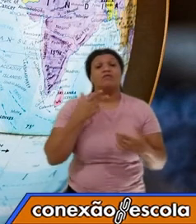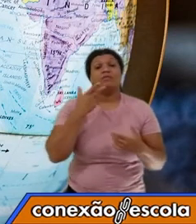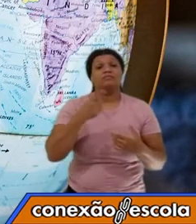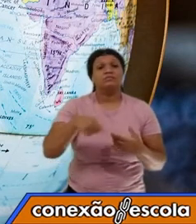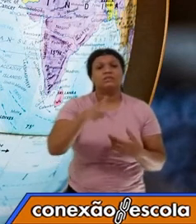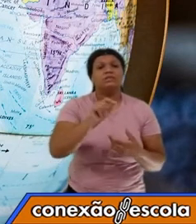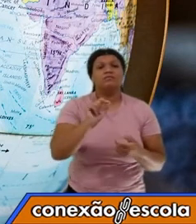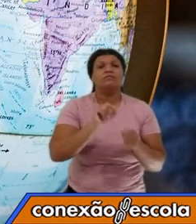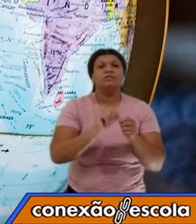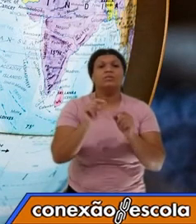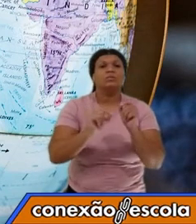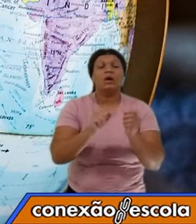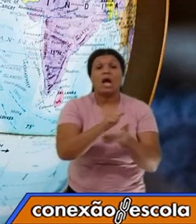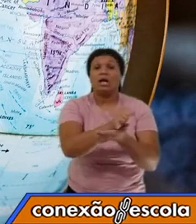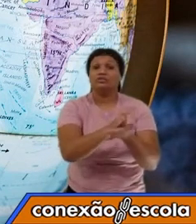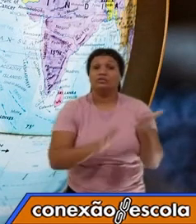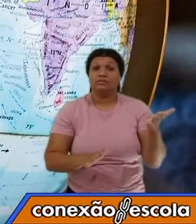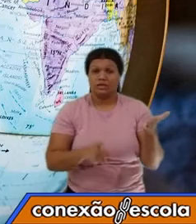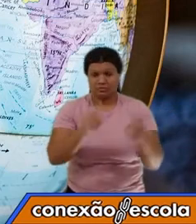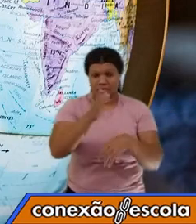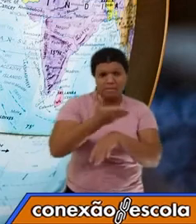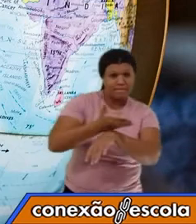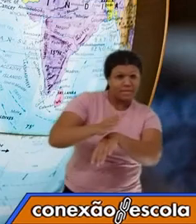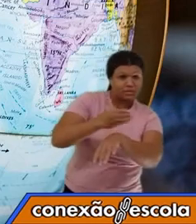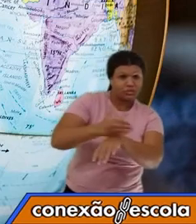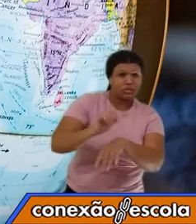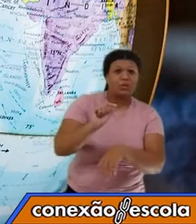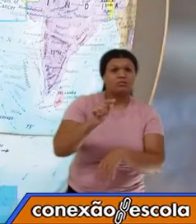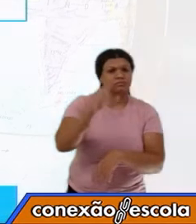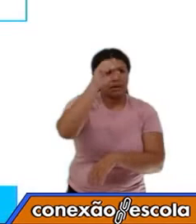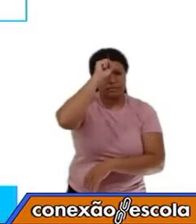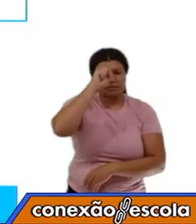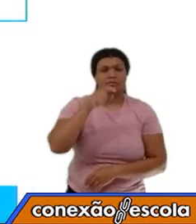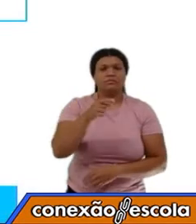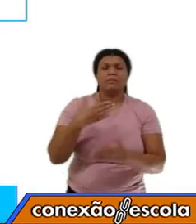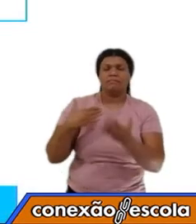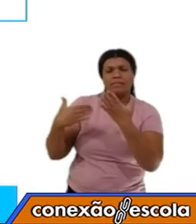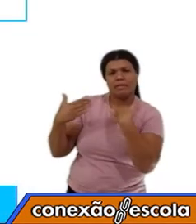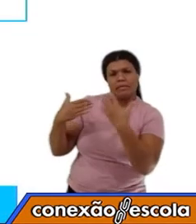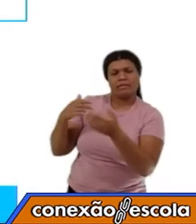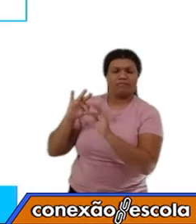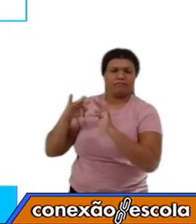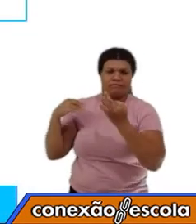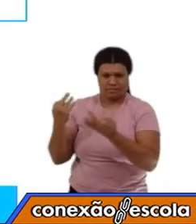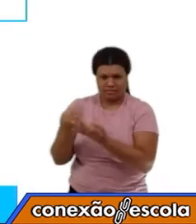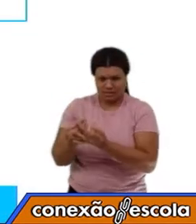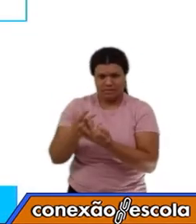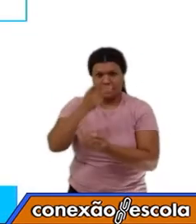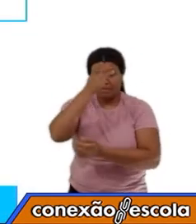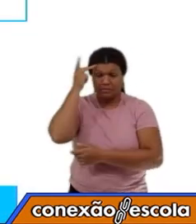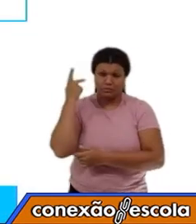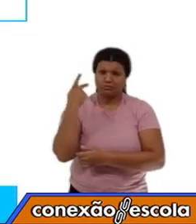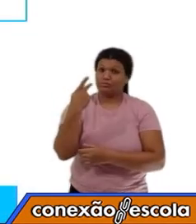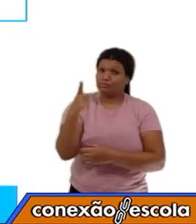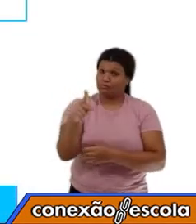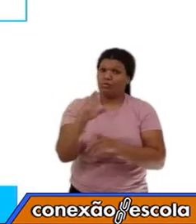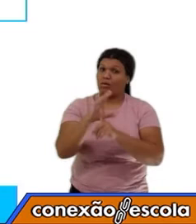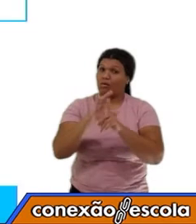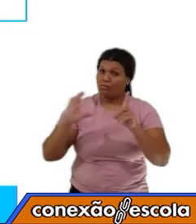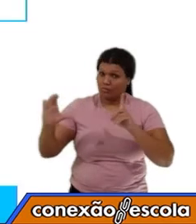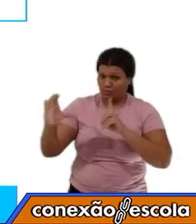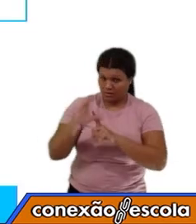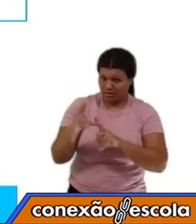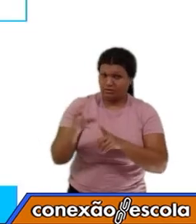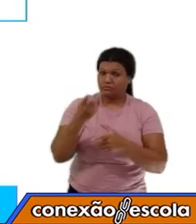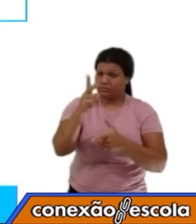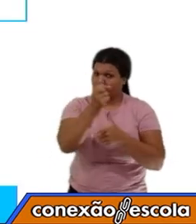para vocês. Vamos praticar o que você aprendeu. Converse com seus familiares e com as pessoas da sua comunidade